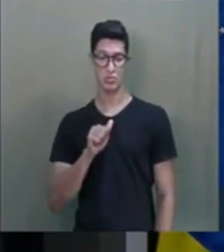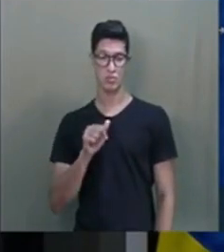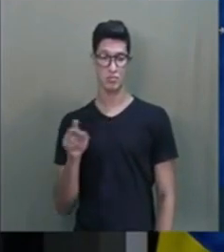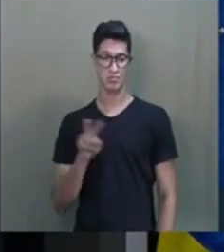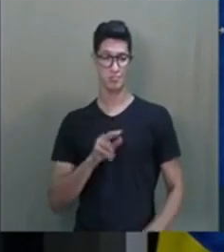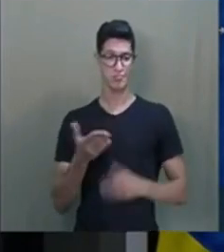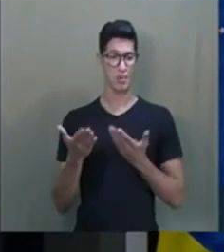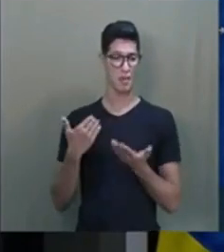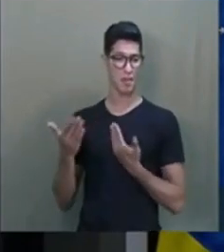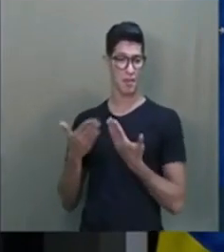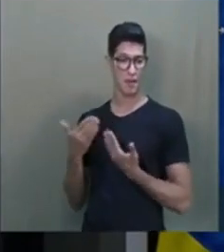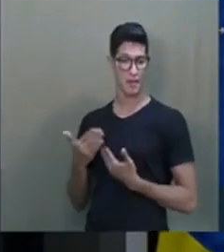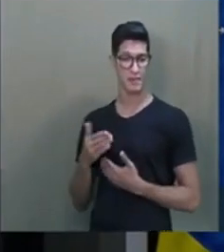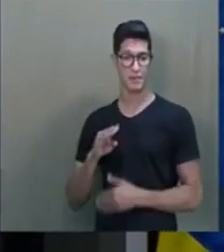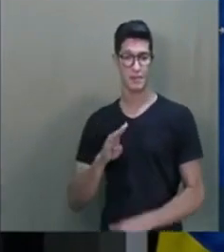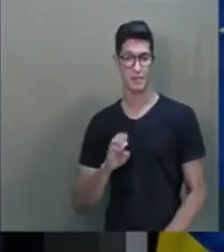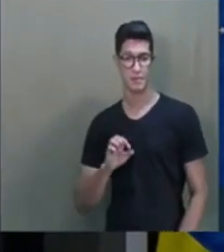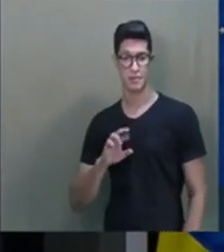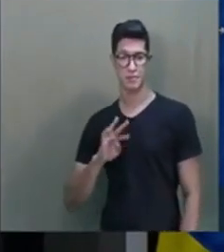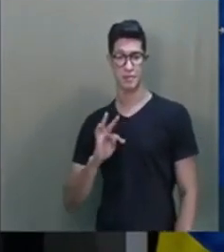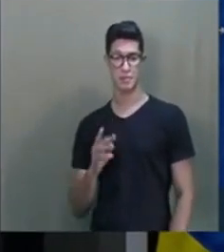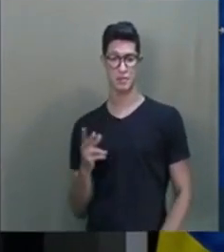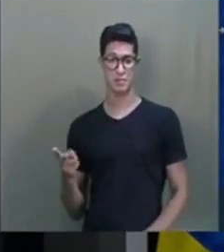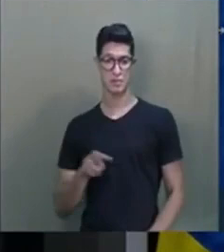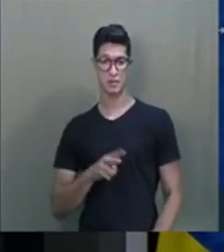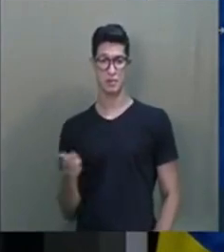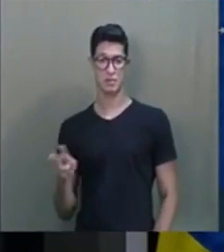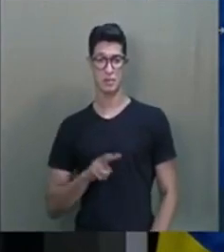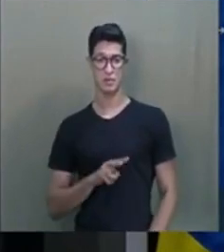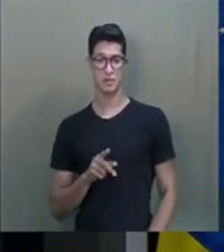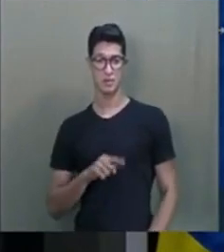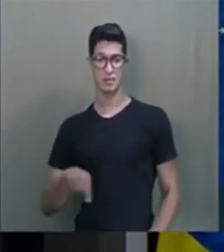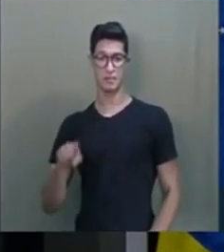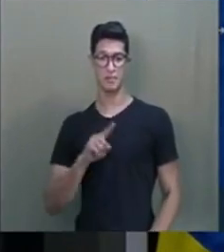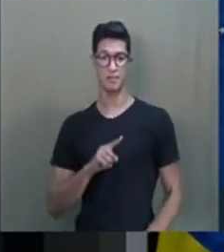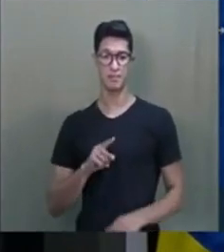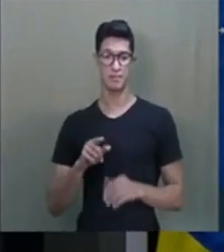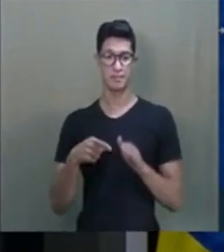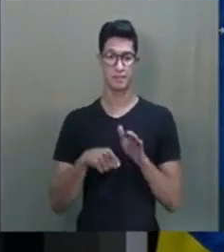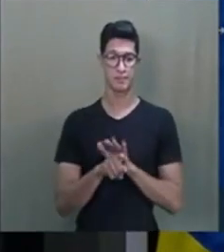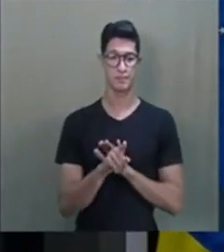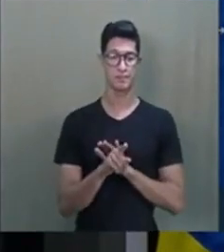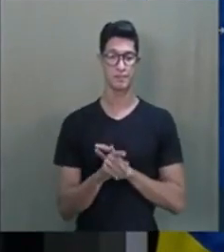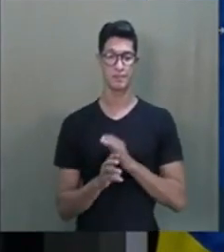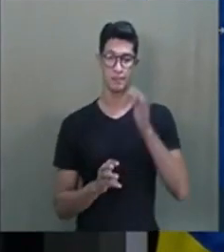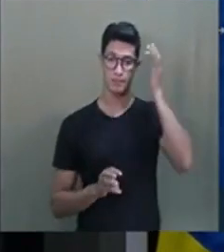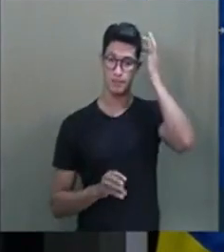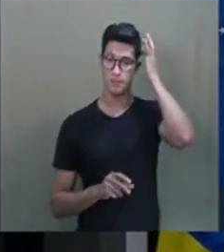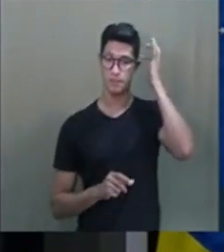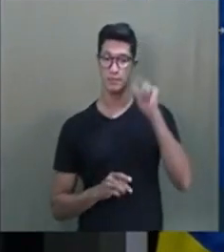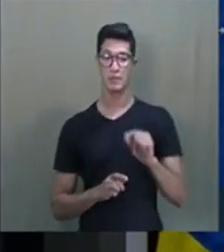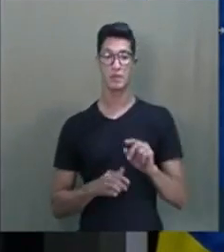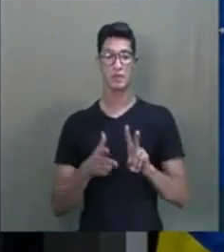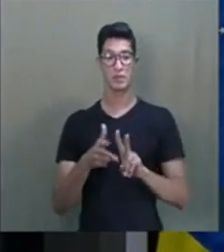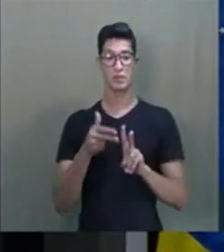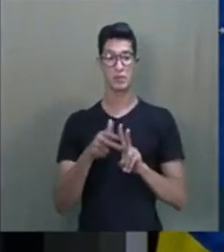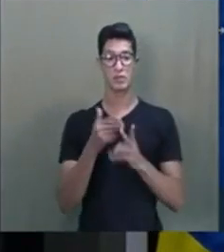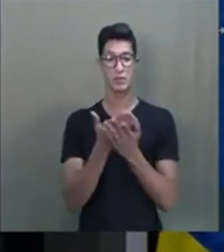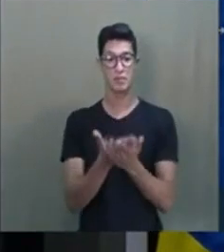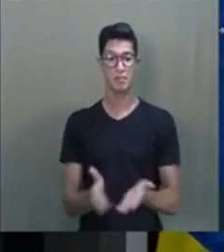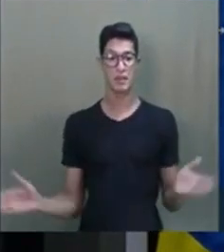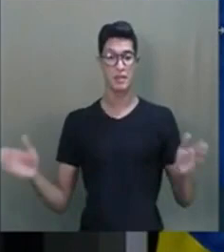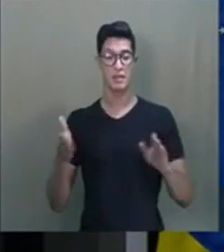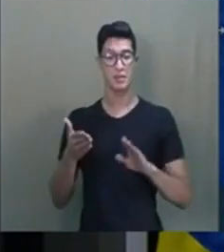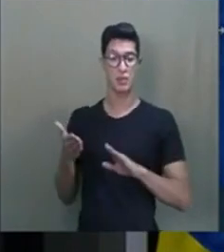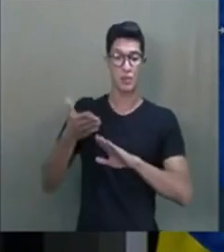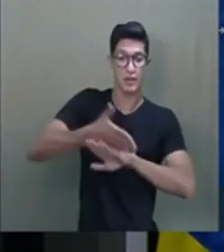E nessa conversa, o Bert, eu fiquei traduzindo eles, o Bert ficava perguntando o que é que os indígenas perderam